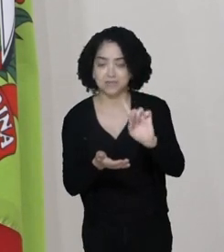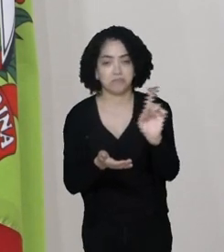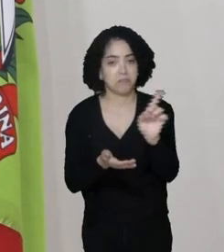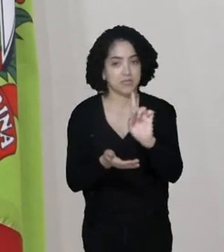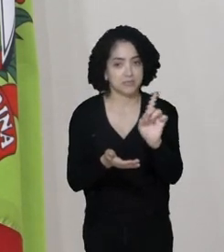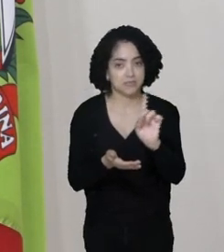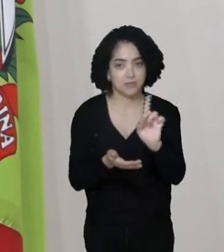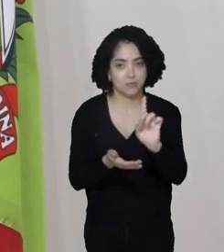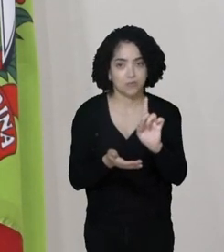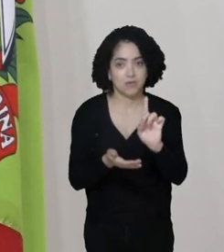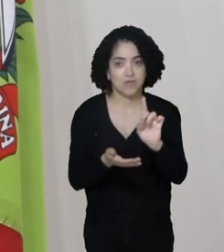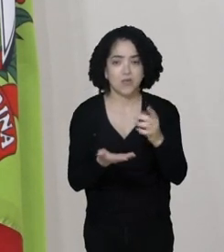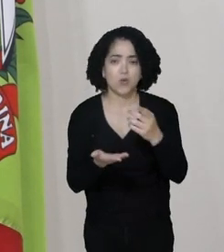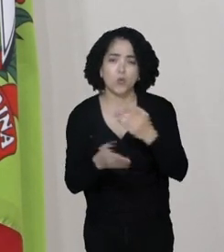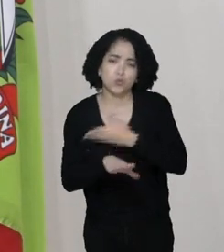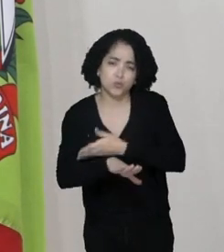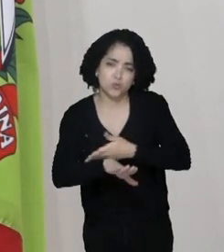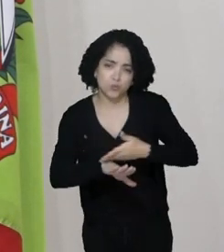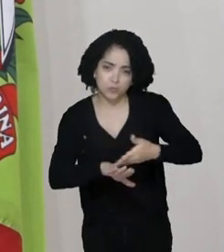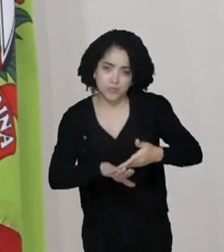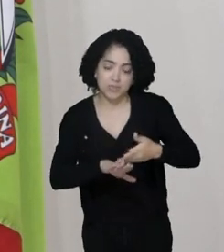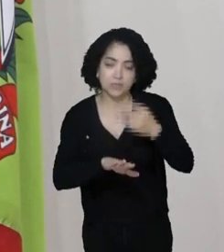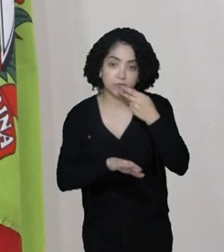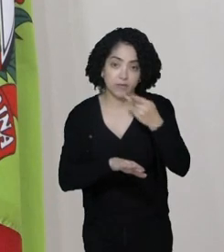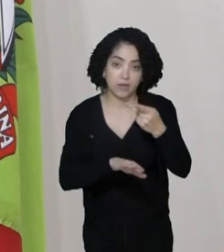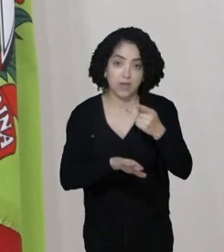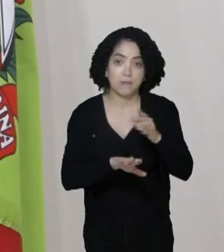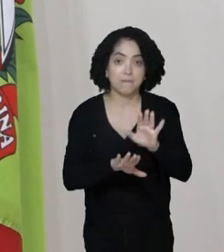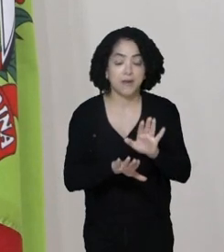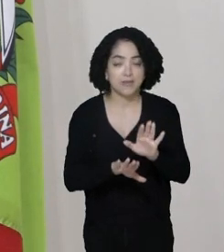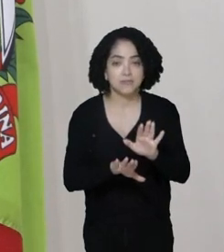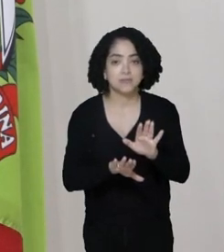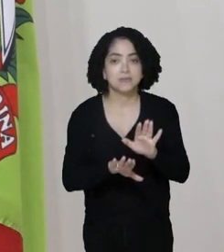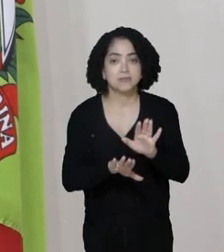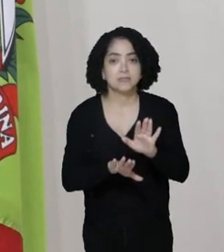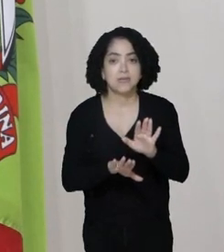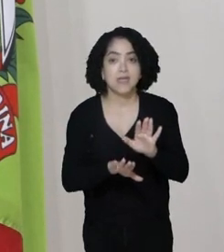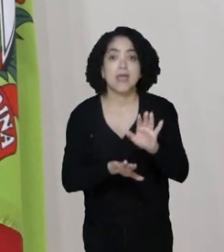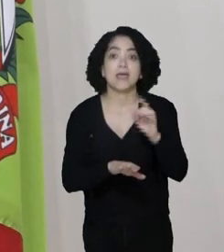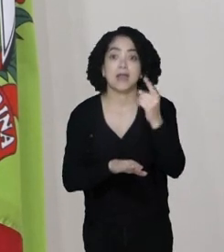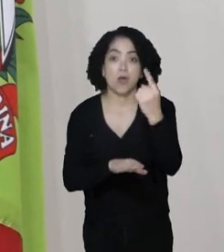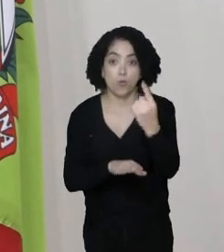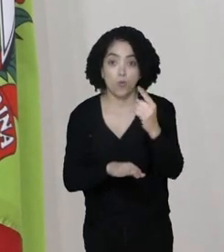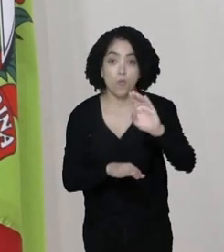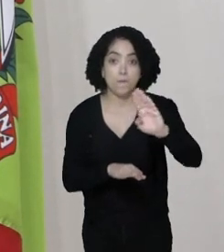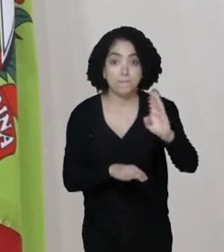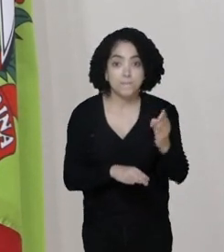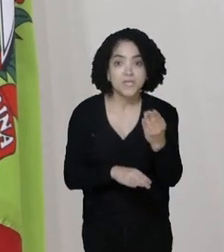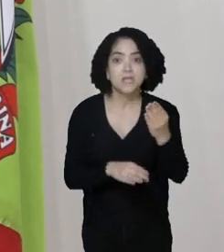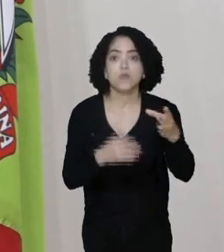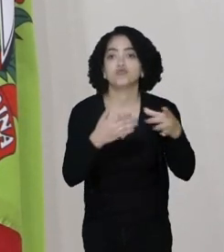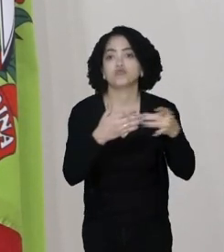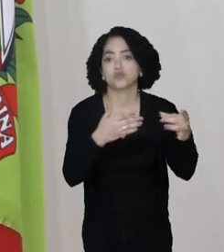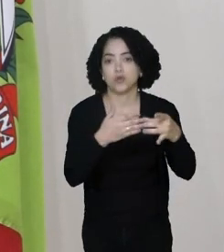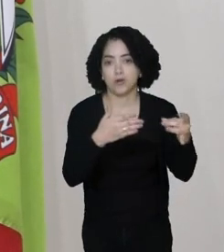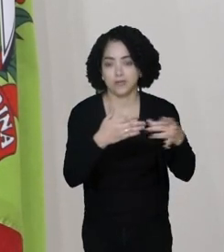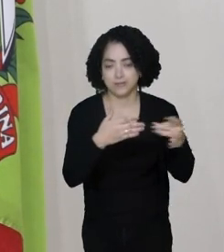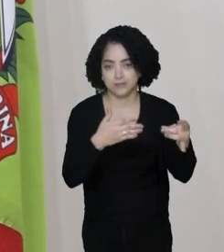vício, um vício, era um bilhão de dólares. Eu queria dizer um bilhão de dólares.